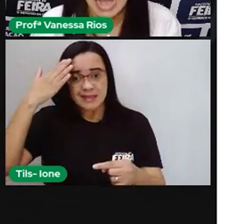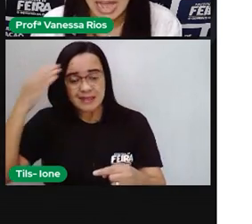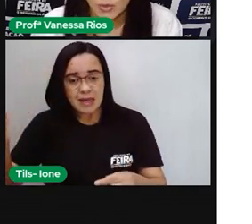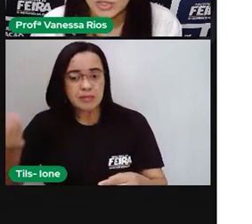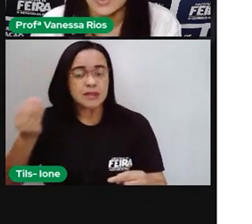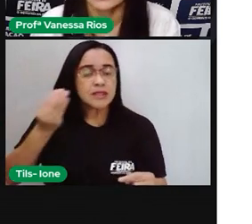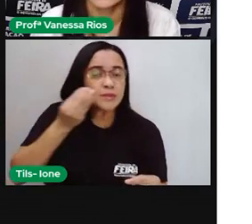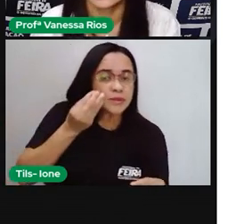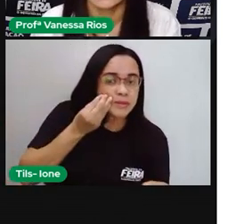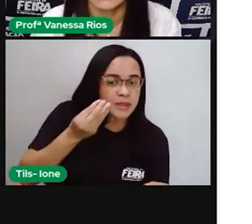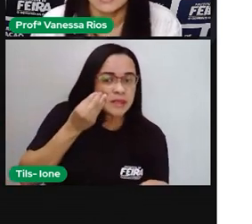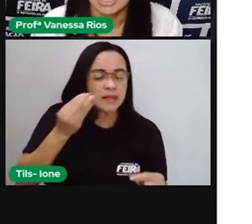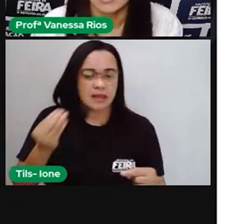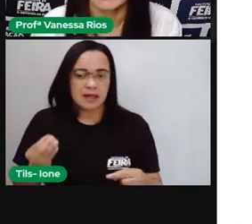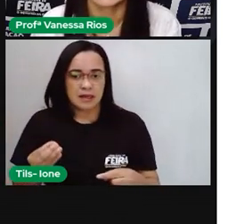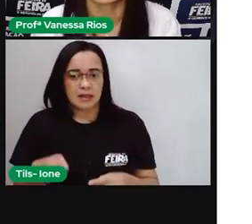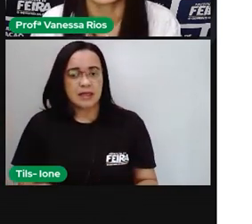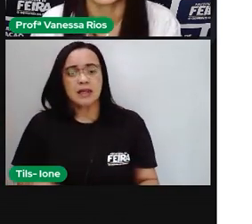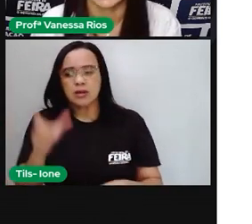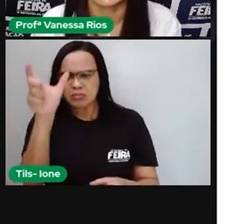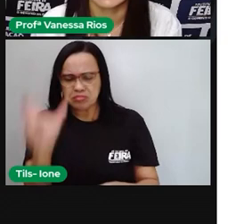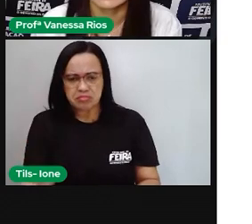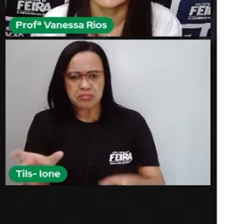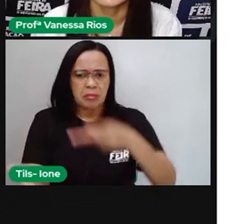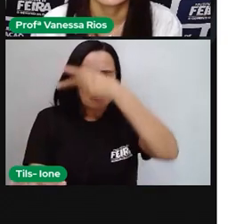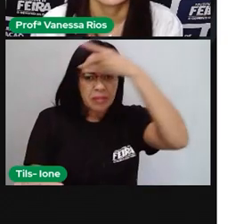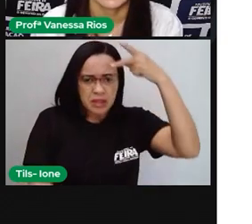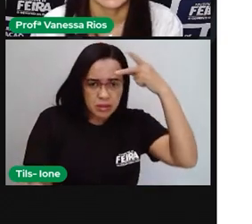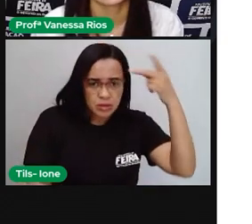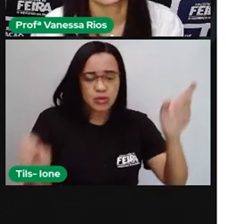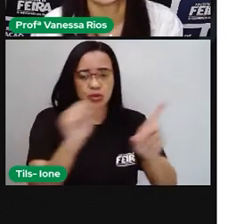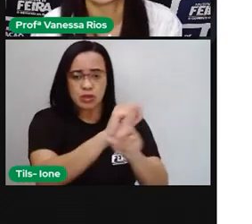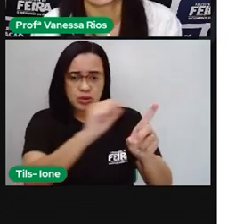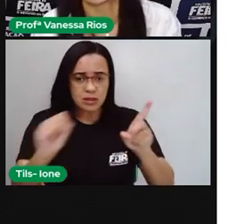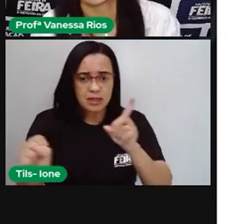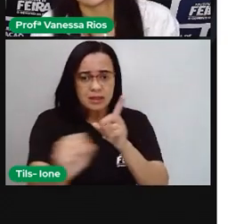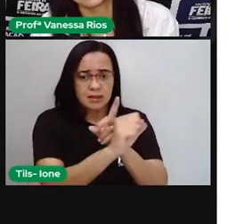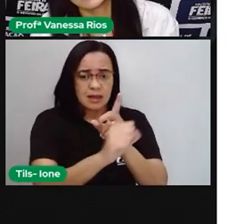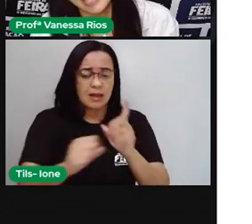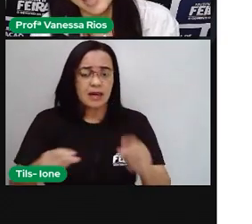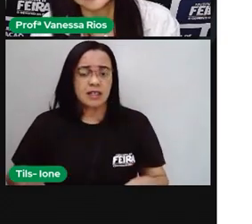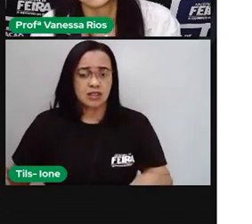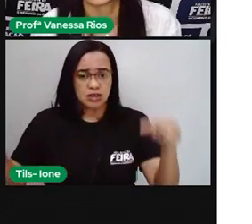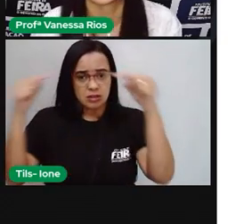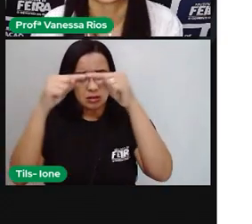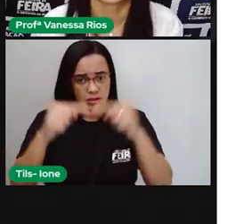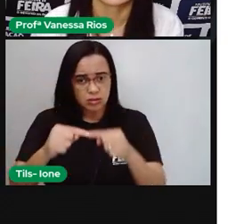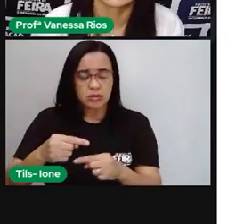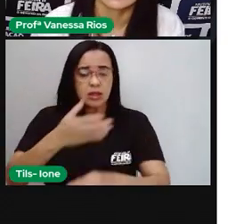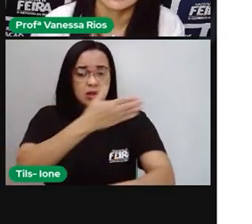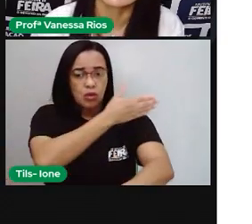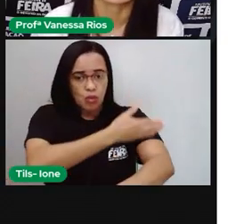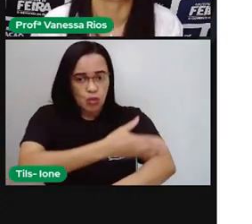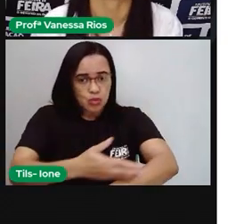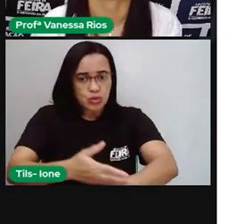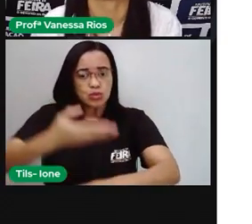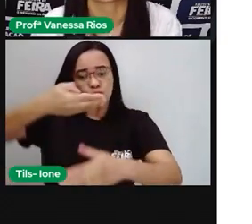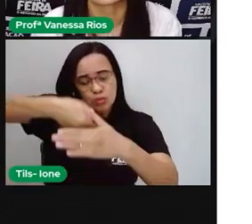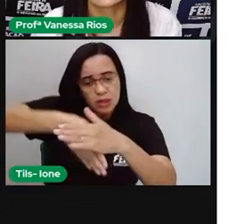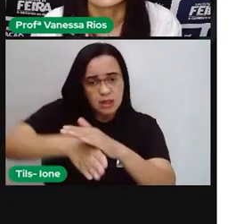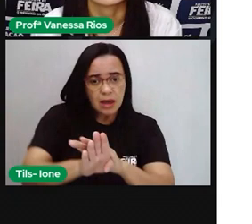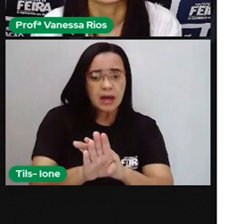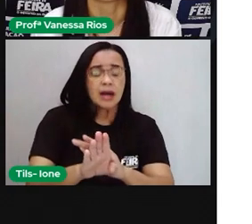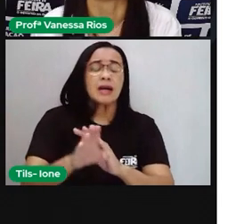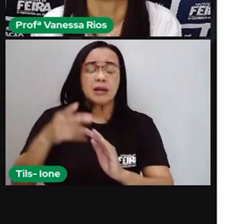social, enquanto indivíduo, enquanto cidadão, relacionando aí aos nossos hábitos, às nossas crenças, aos